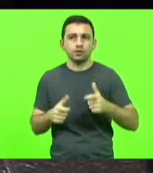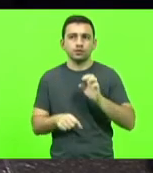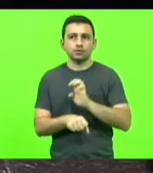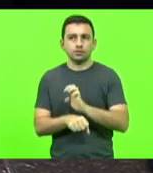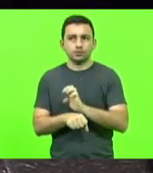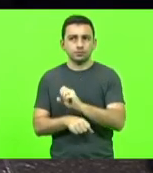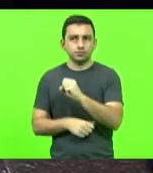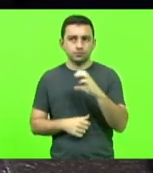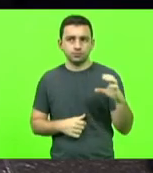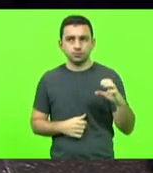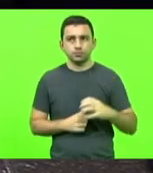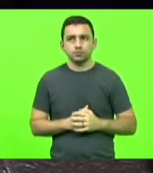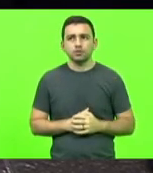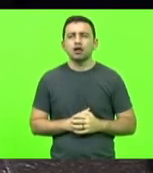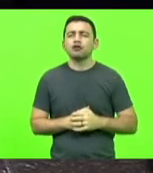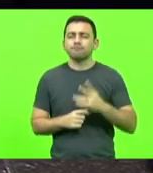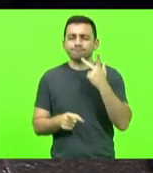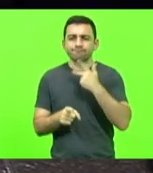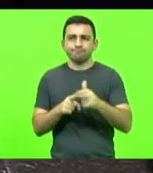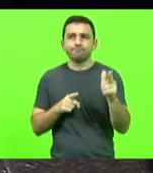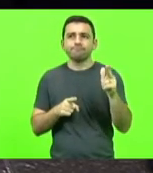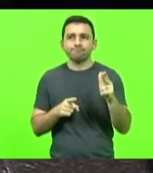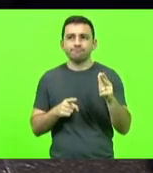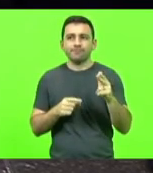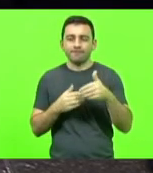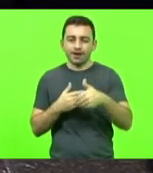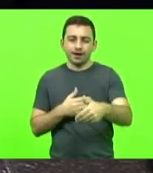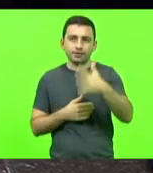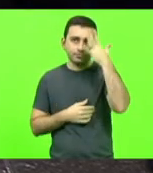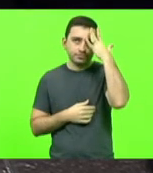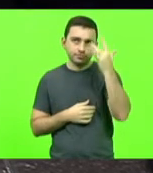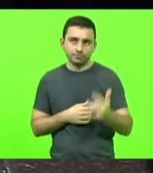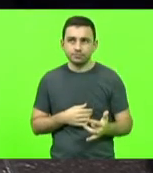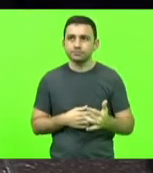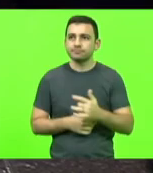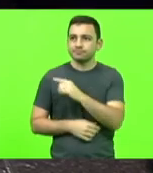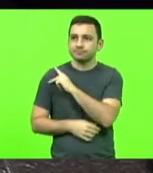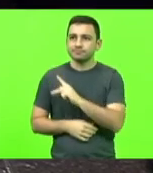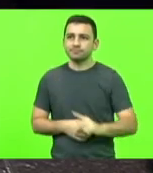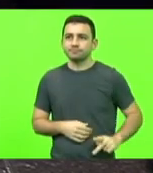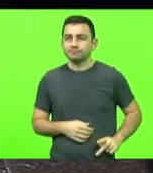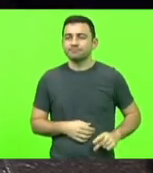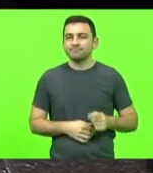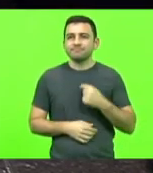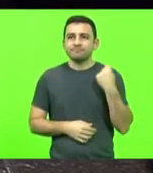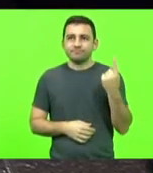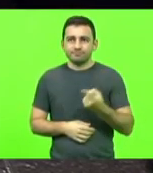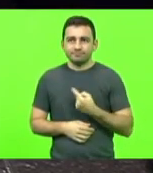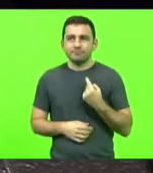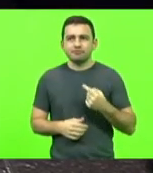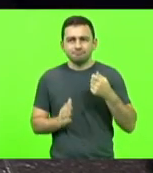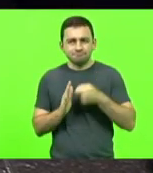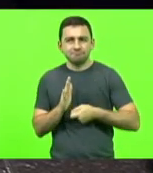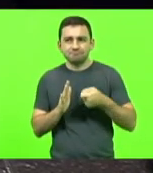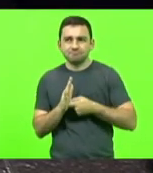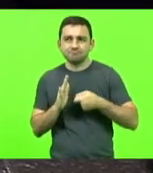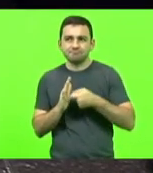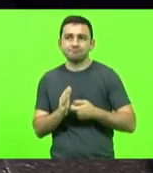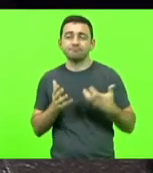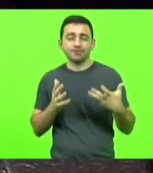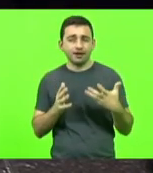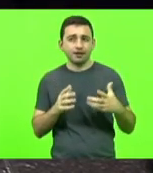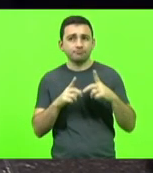uma grande vitória deve se constituir amanhã senhor presidente e nós estamos todos lutando para que o Congresso tenha